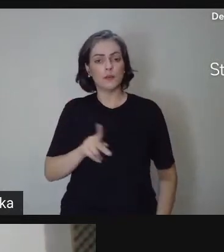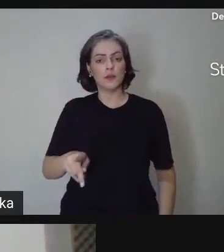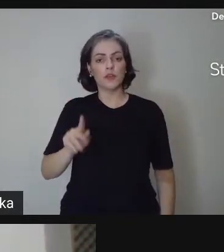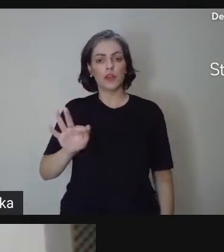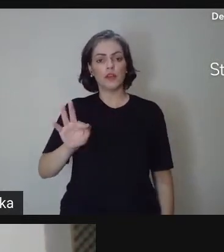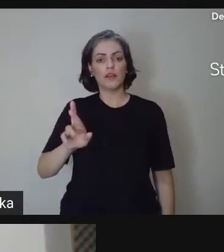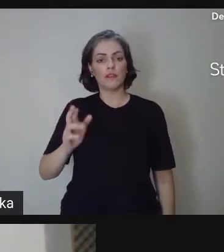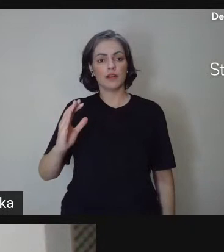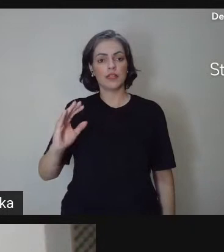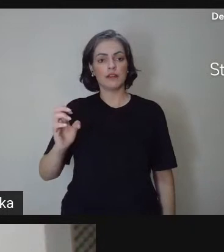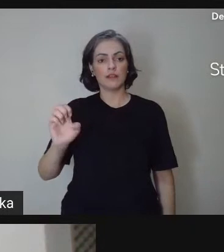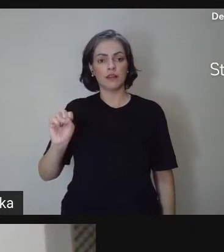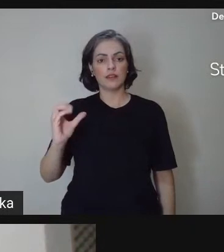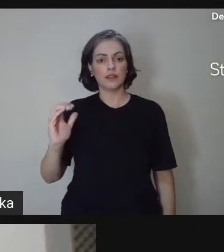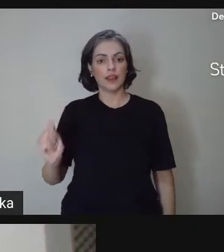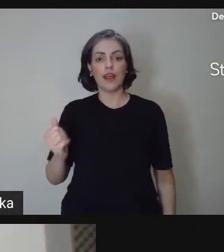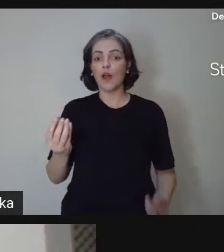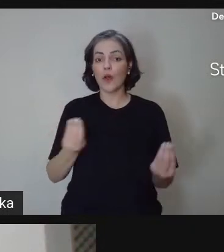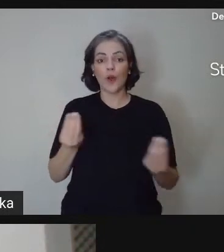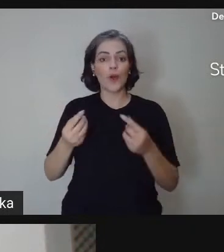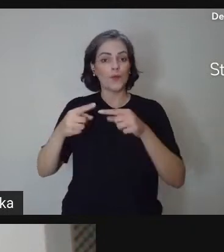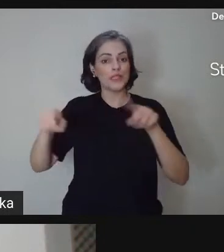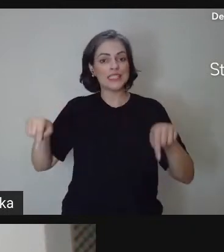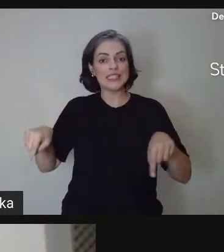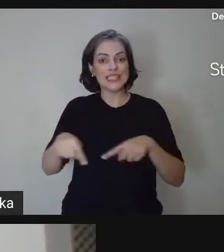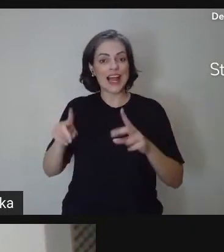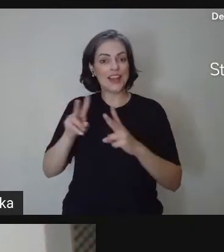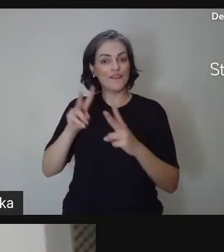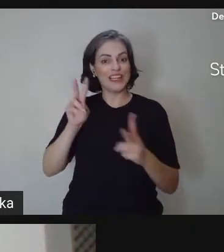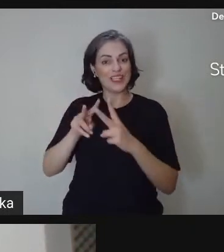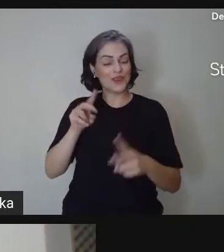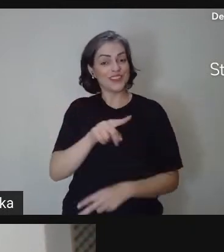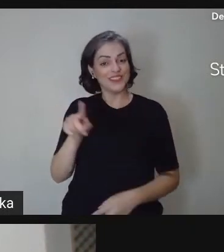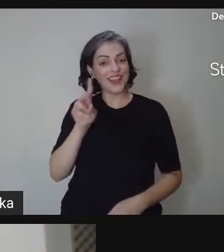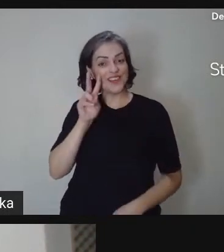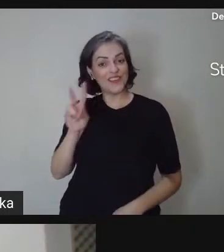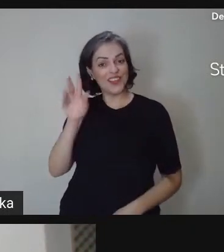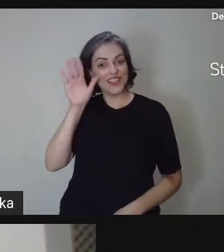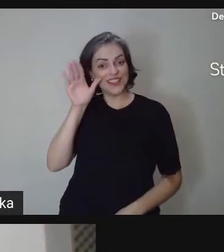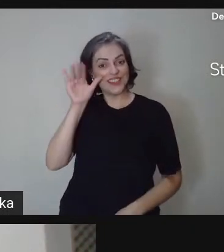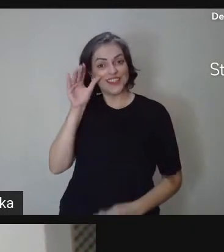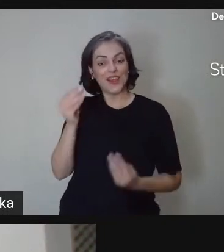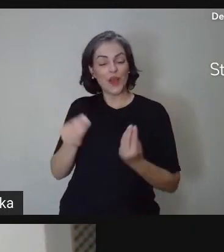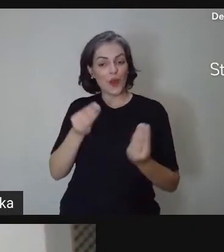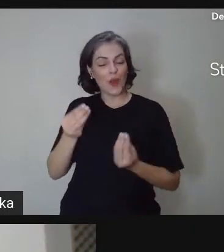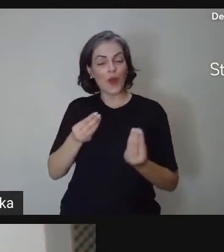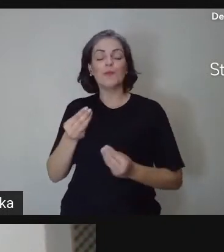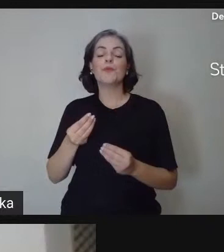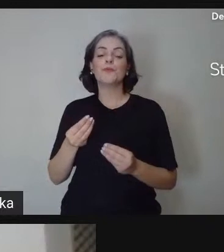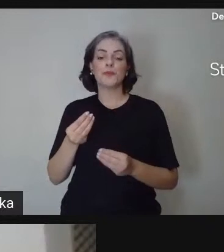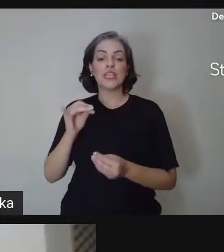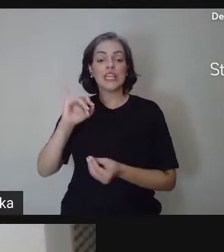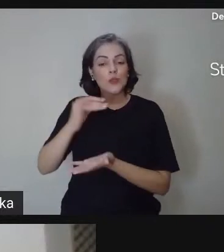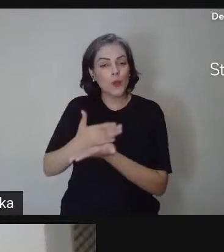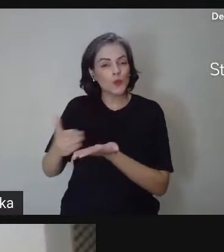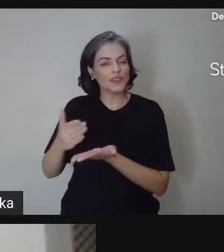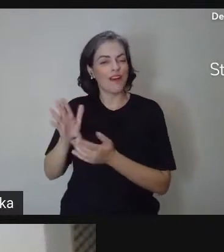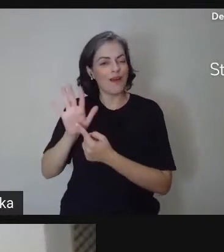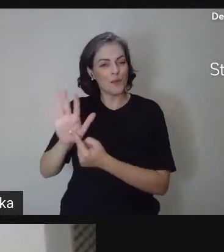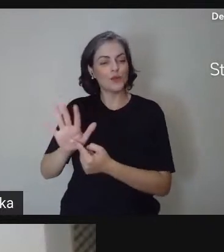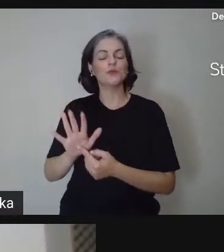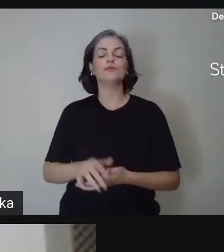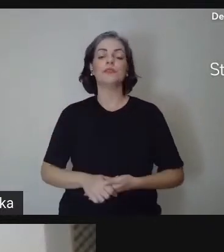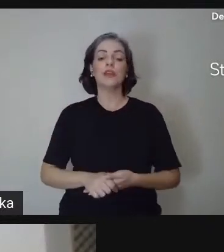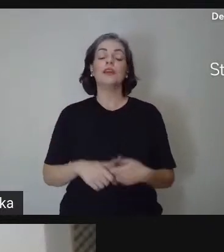Um pouco da nossa sala virtual, com o módulo introdutório, mas nós teremos,